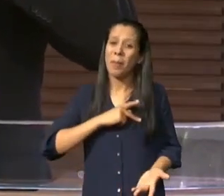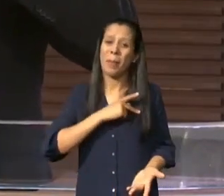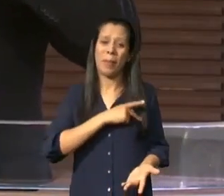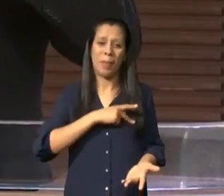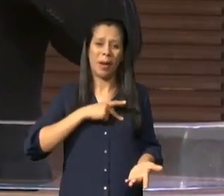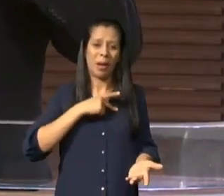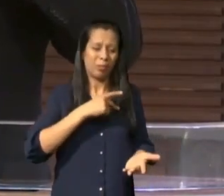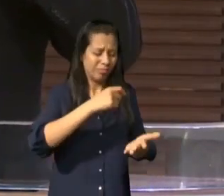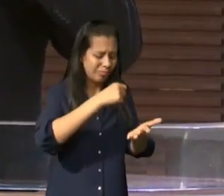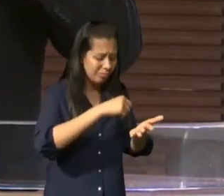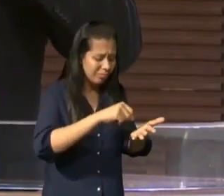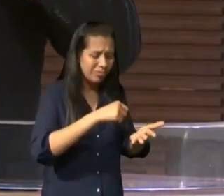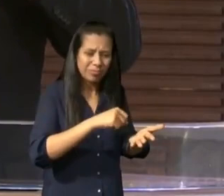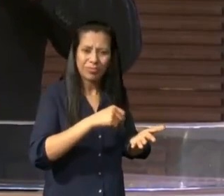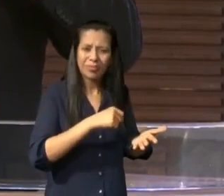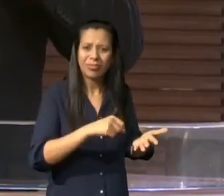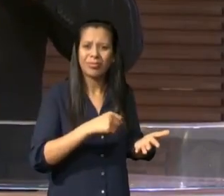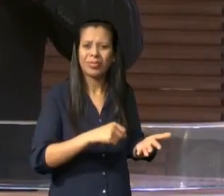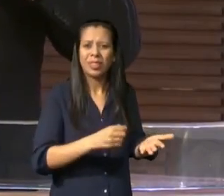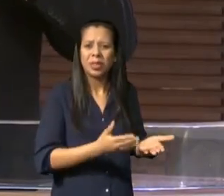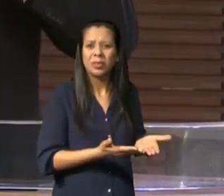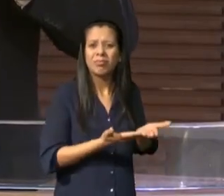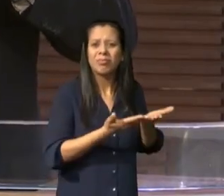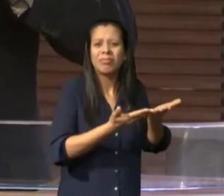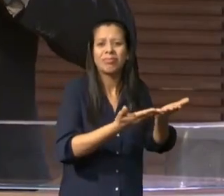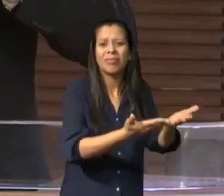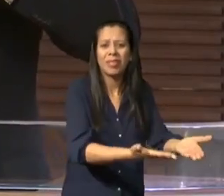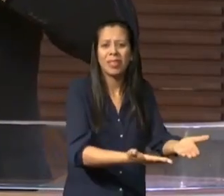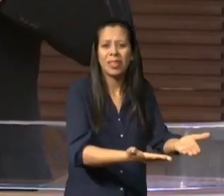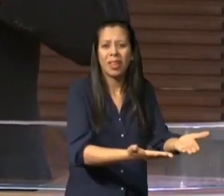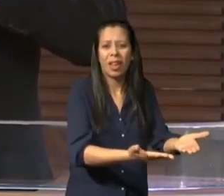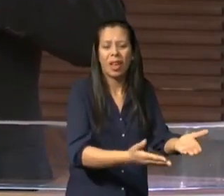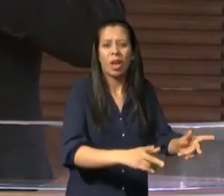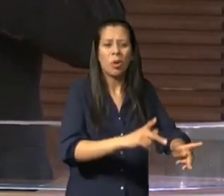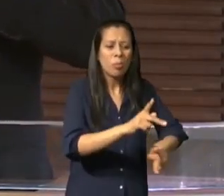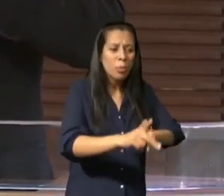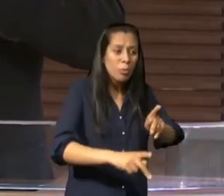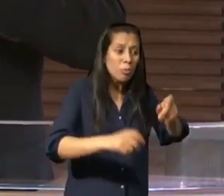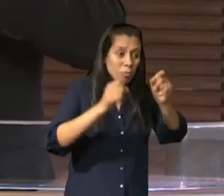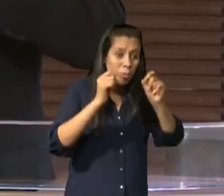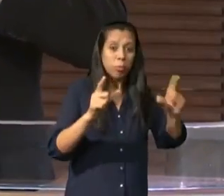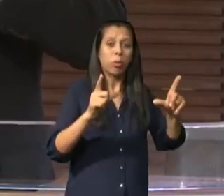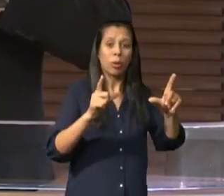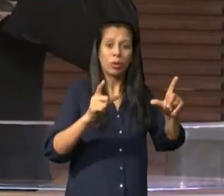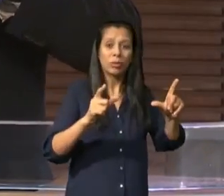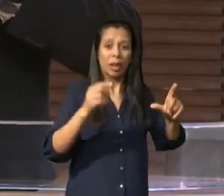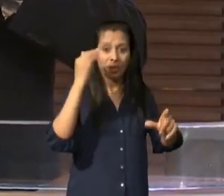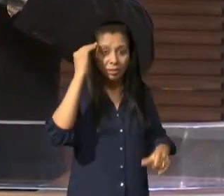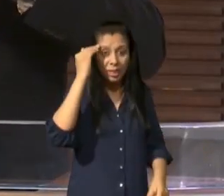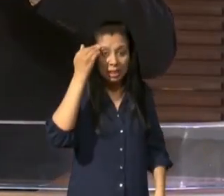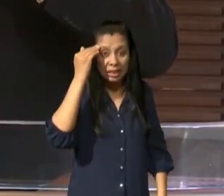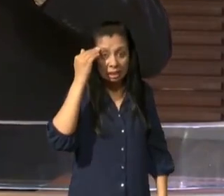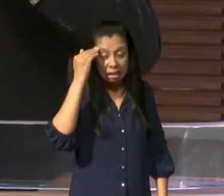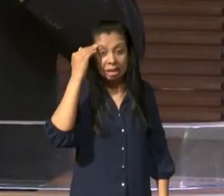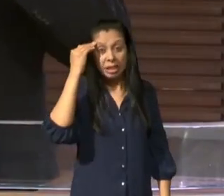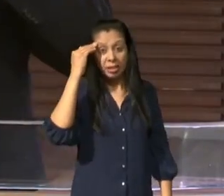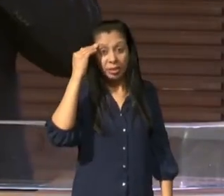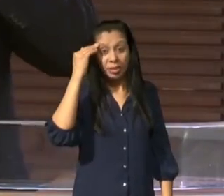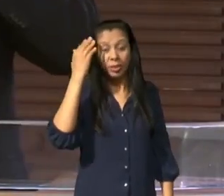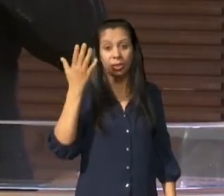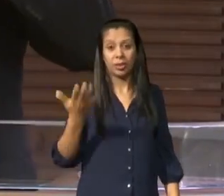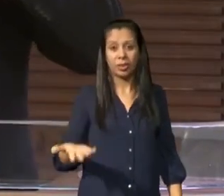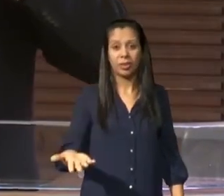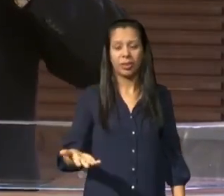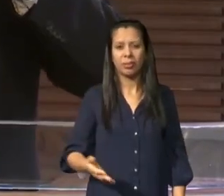talvez fosse uma mensagem dolorosa difícil de engolir e até certo ponto você poderia estar dizendo assim para mim nossa o